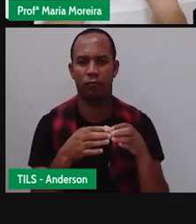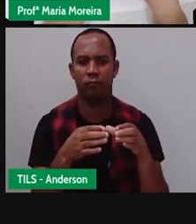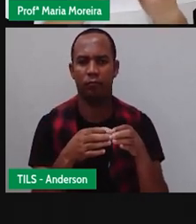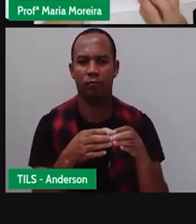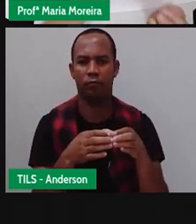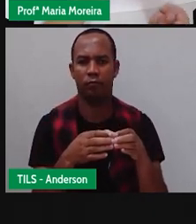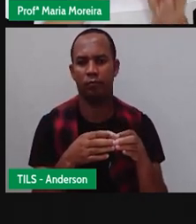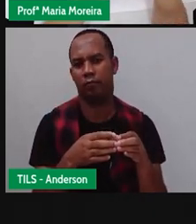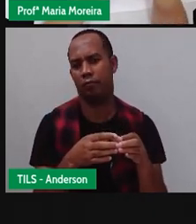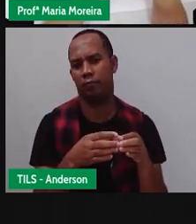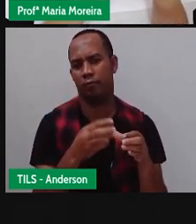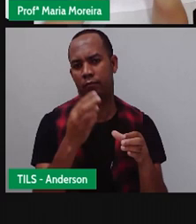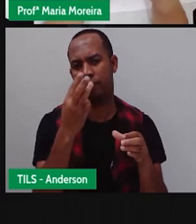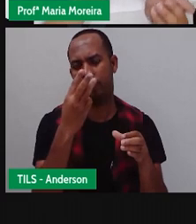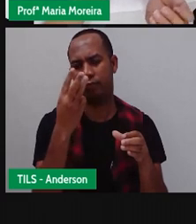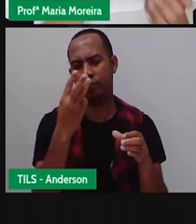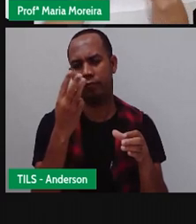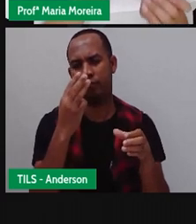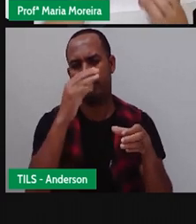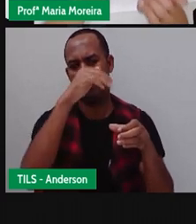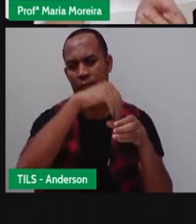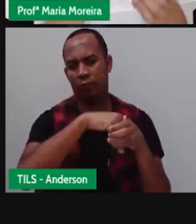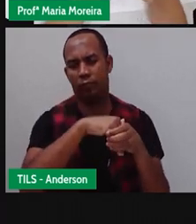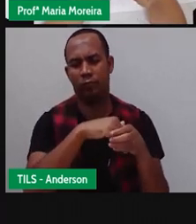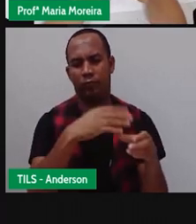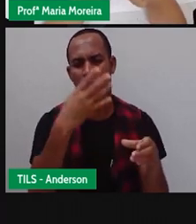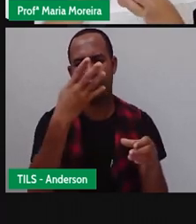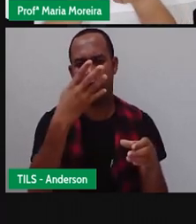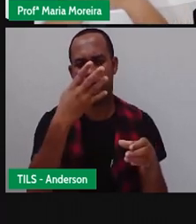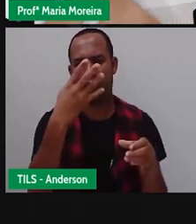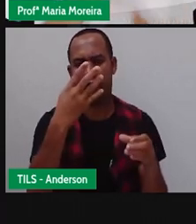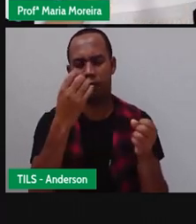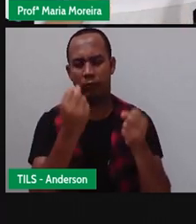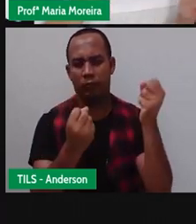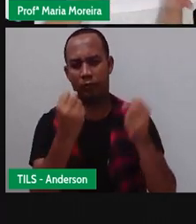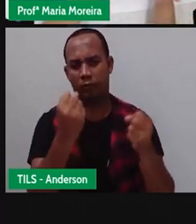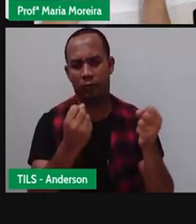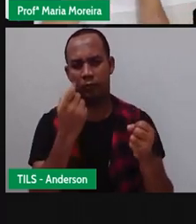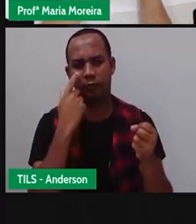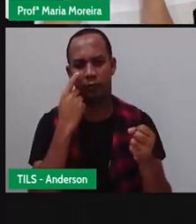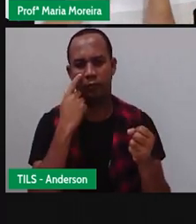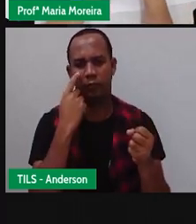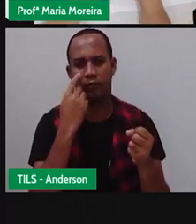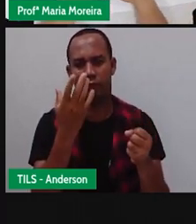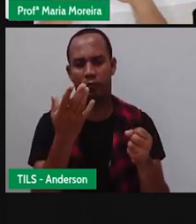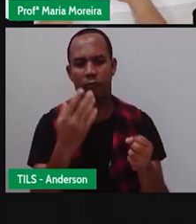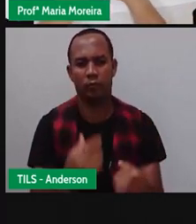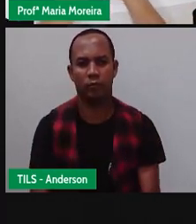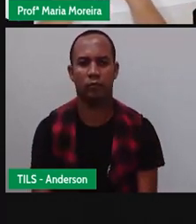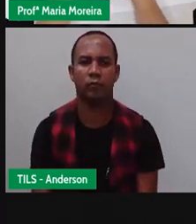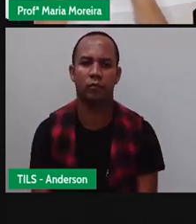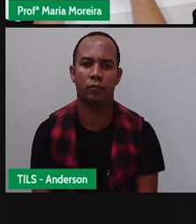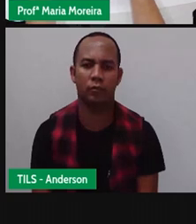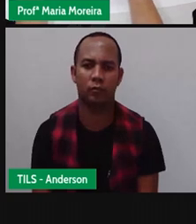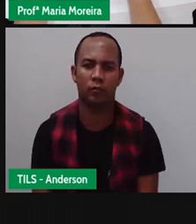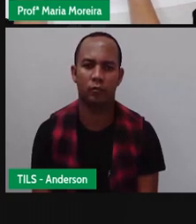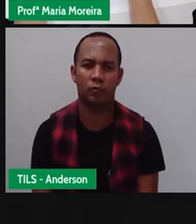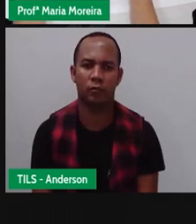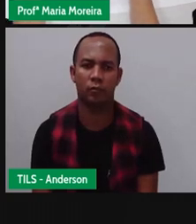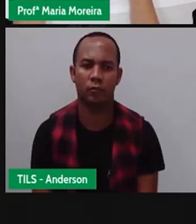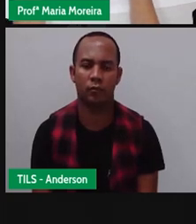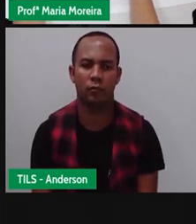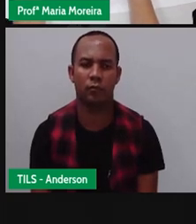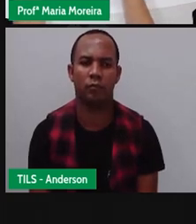Quatro. Se eu tenho três grupos, em cada grupo eu tenho quatro carrinhos, né? A prova vai colocar agora apenas a multiplicação para vocês.